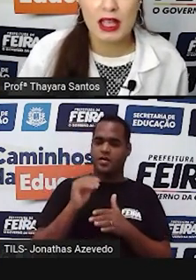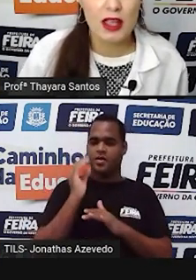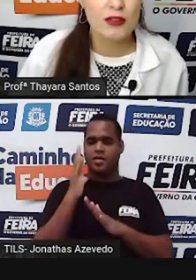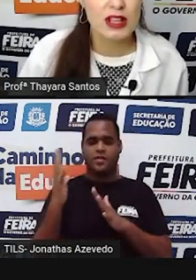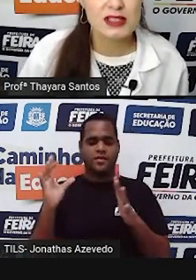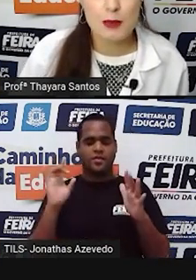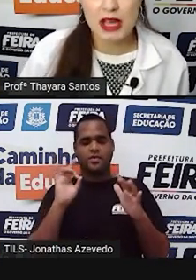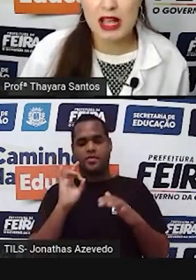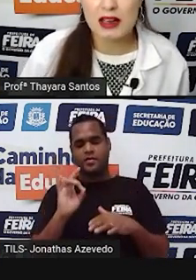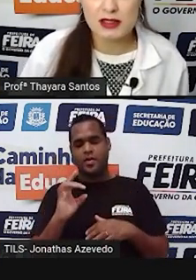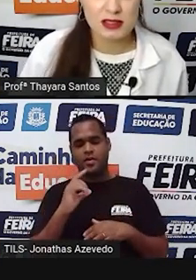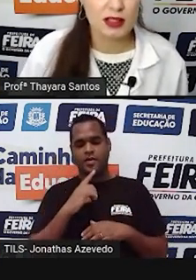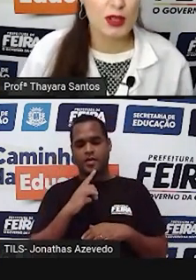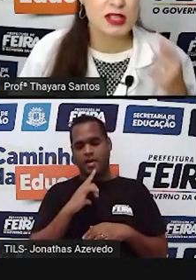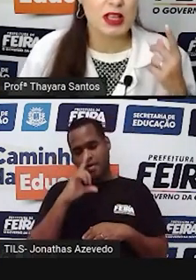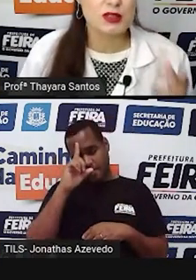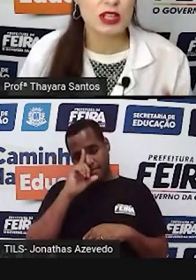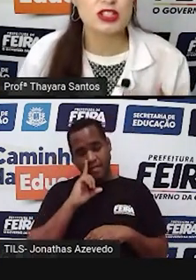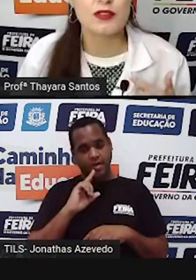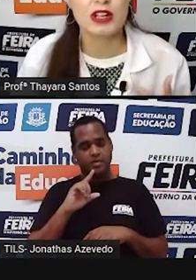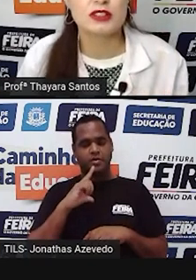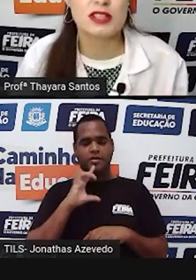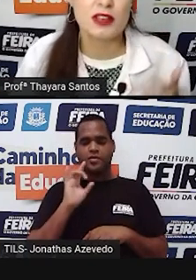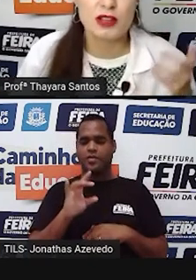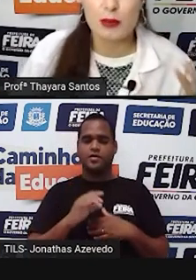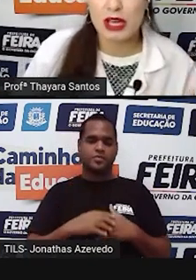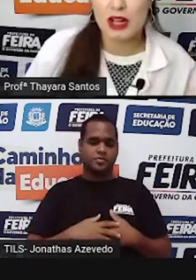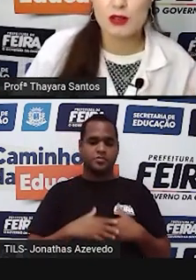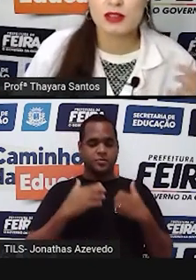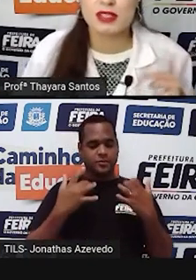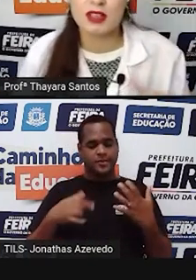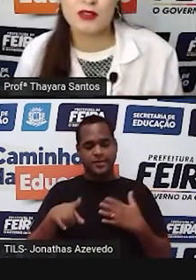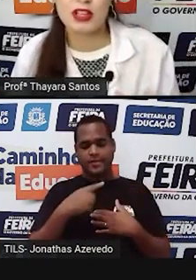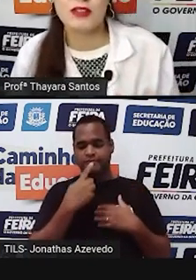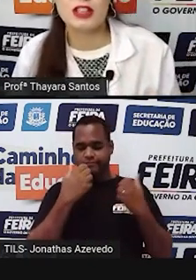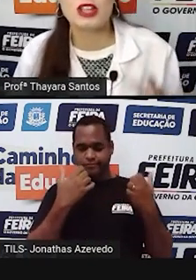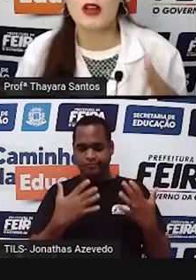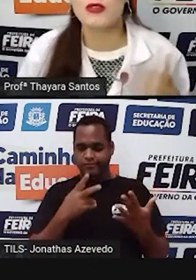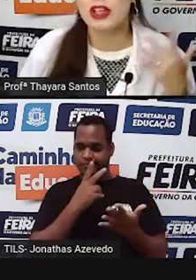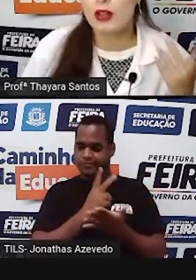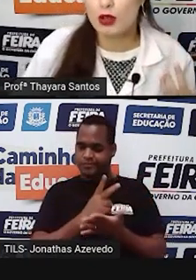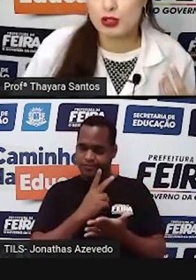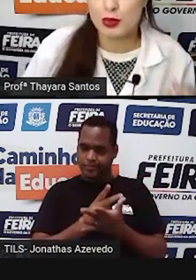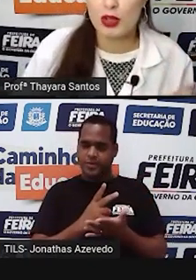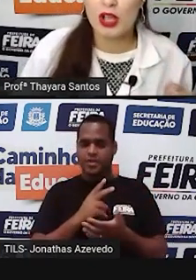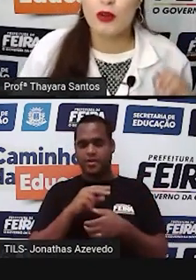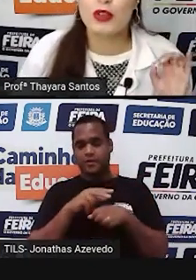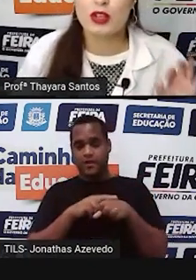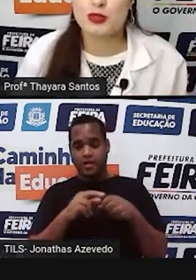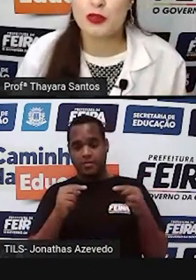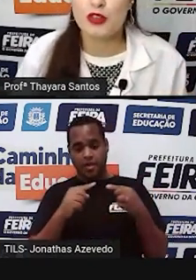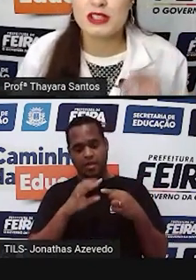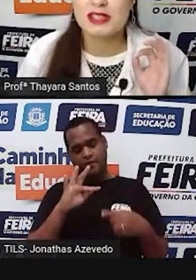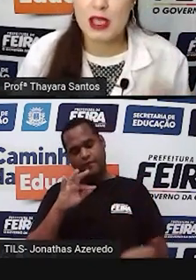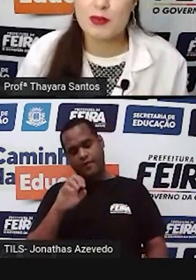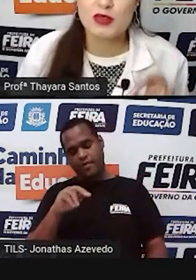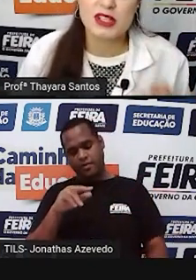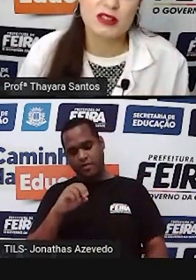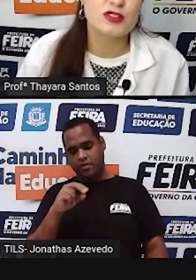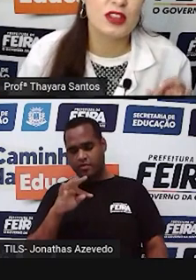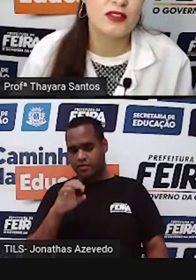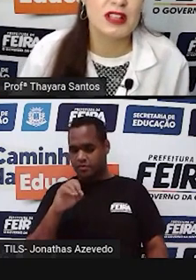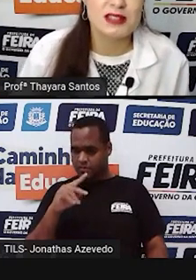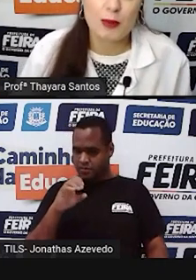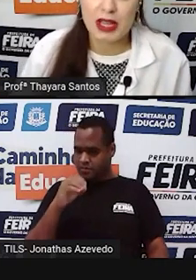ervilhas amarelas. Então, isso que a gente está falando de ser ervilha amarela ou ser ervilha verde é o fenótipo. O fenótipo foi 100